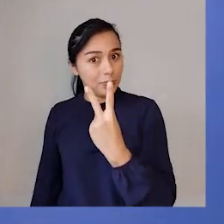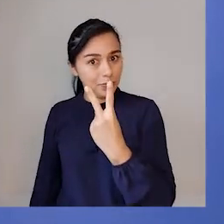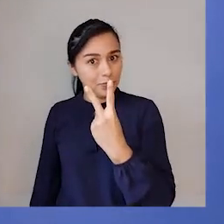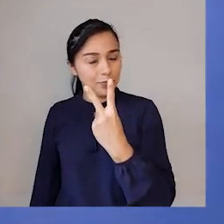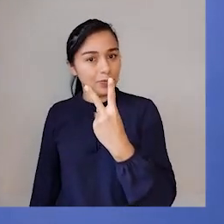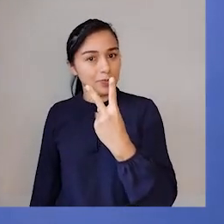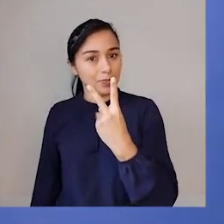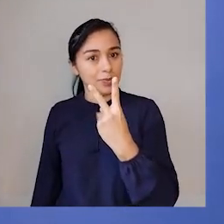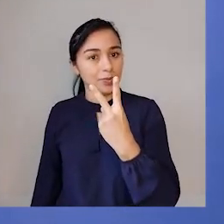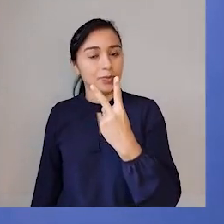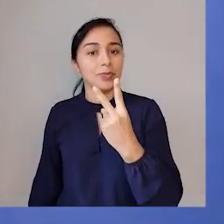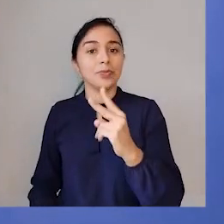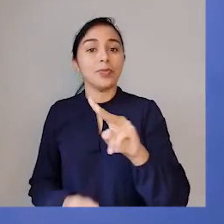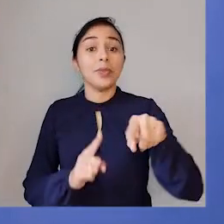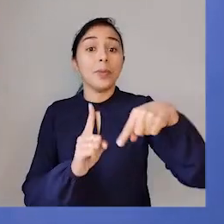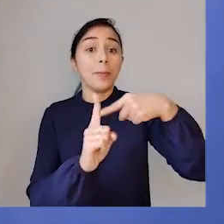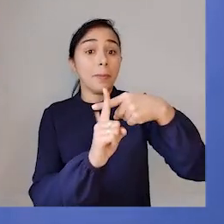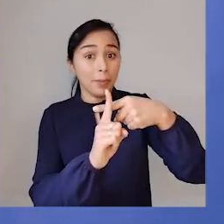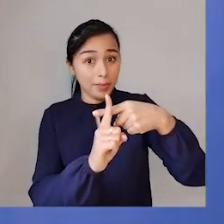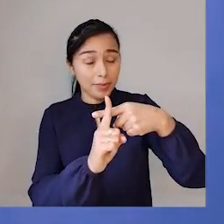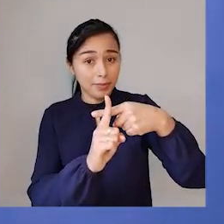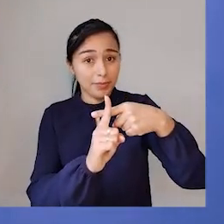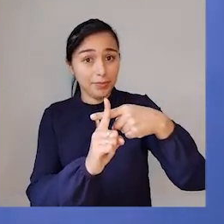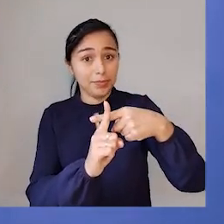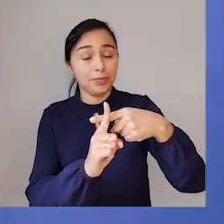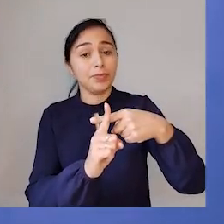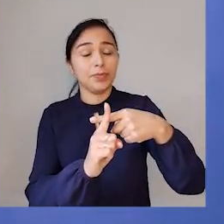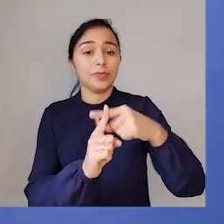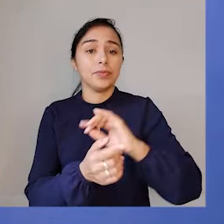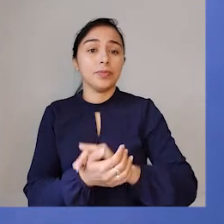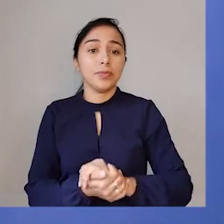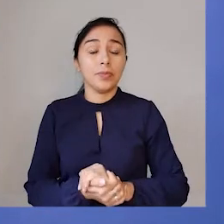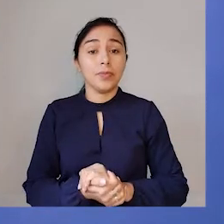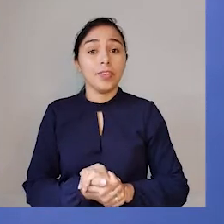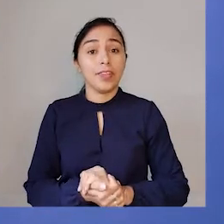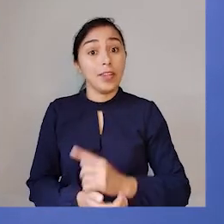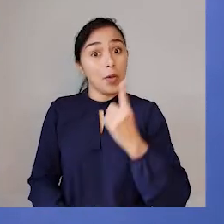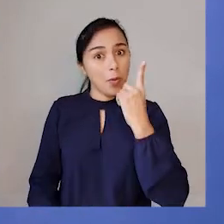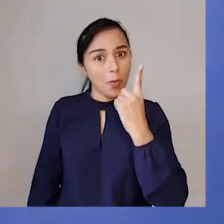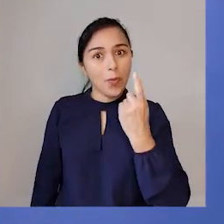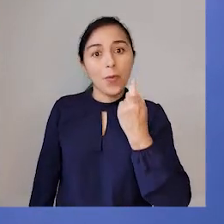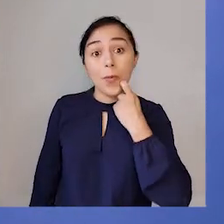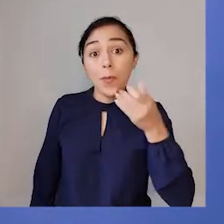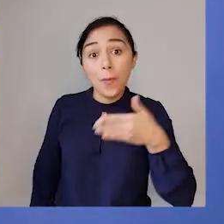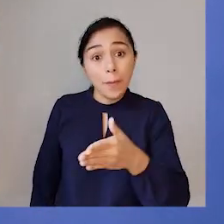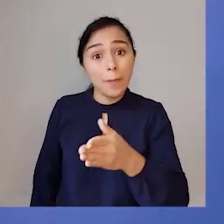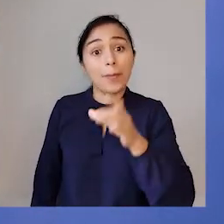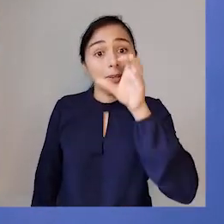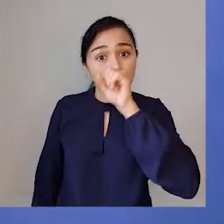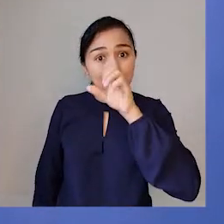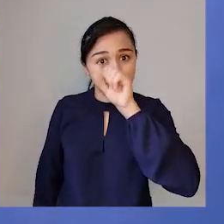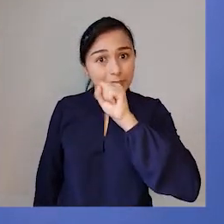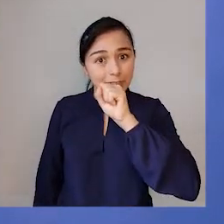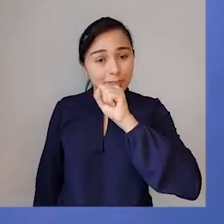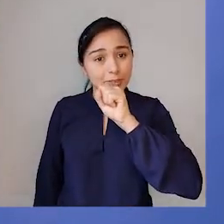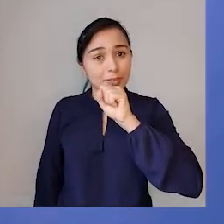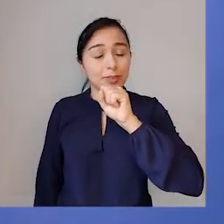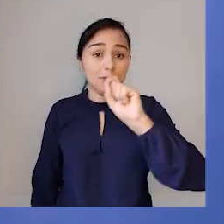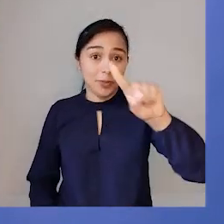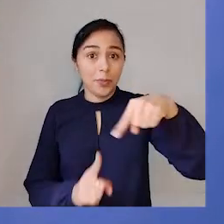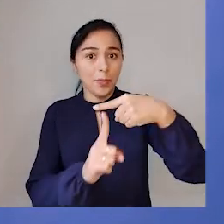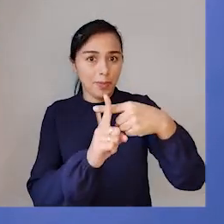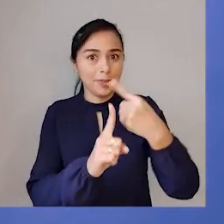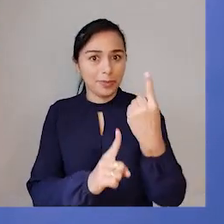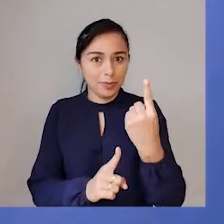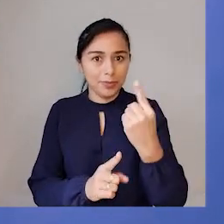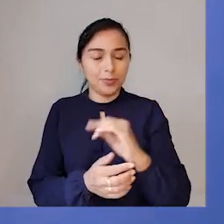dois mais... Aí, a gente ainda tem um laranja, que é o rei. Então, eu vou adicionar